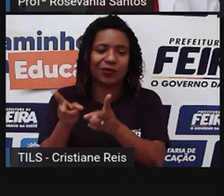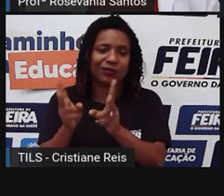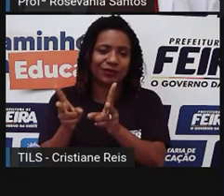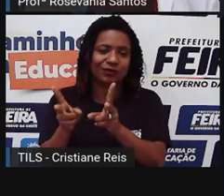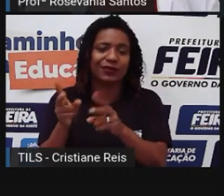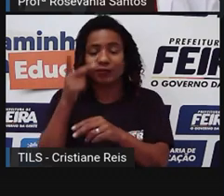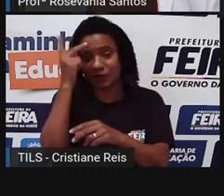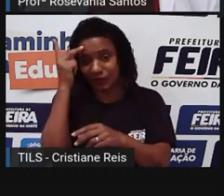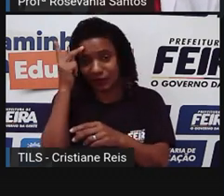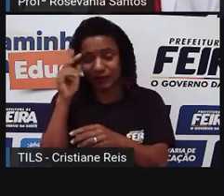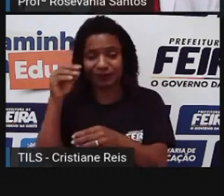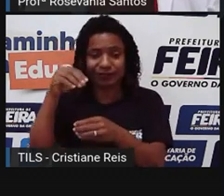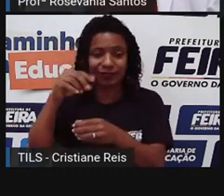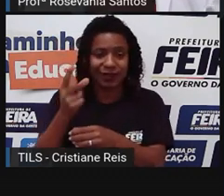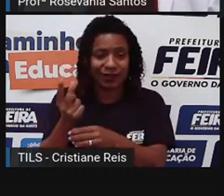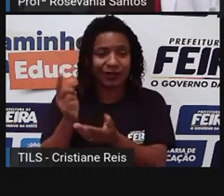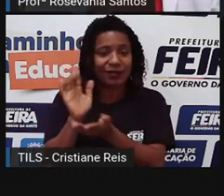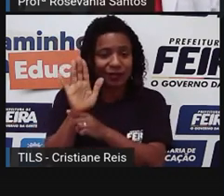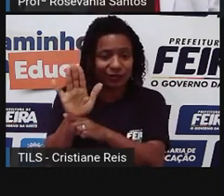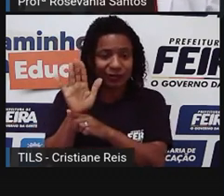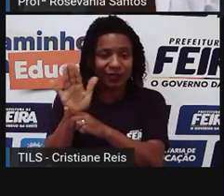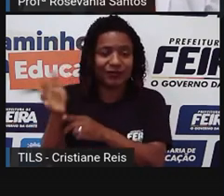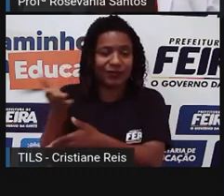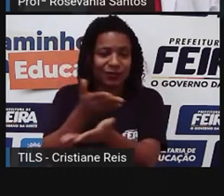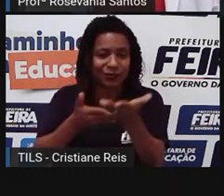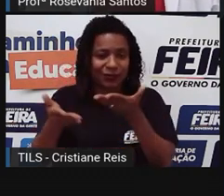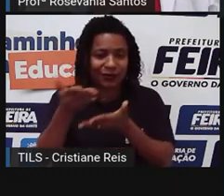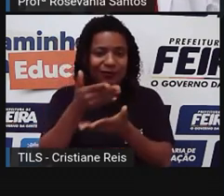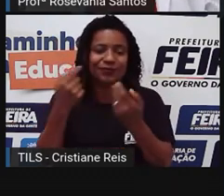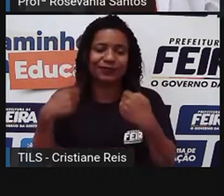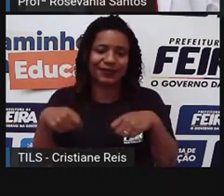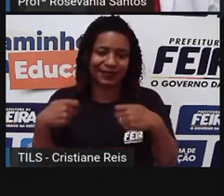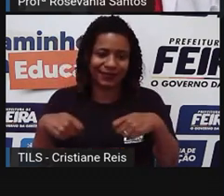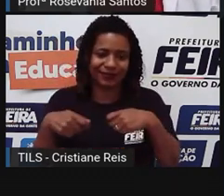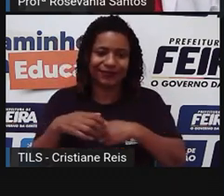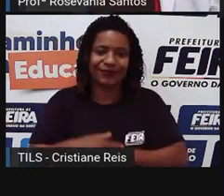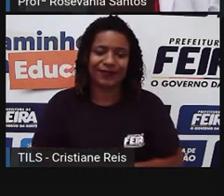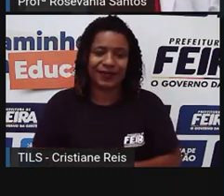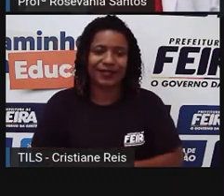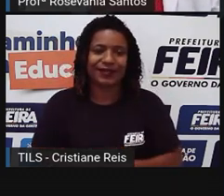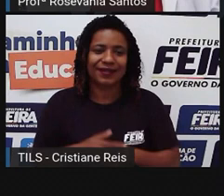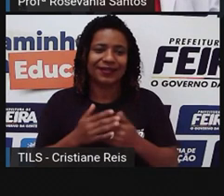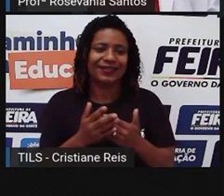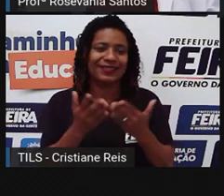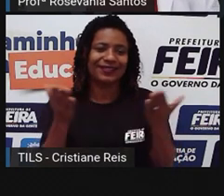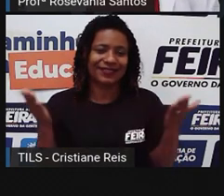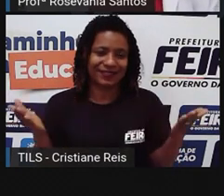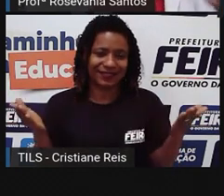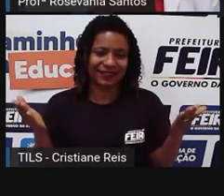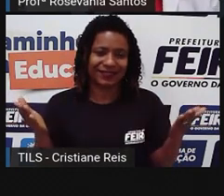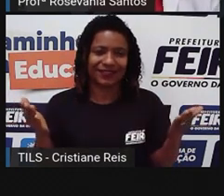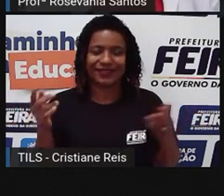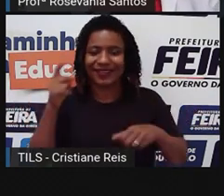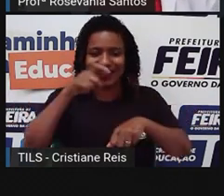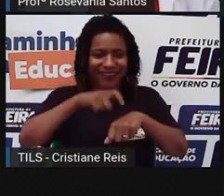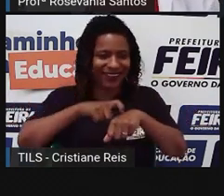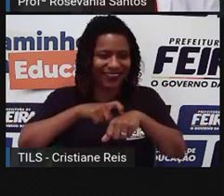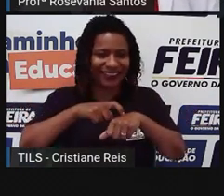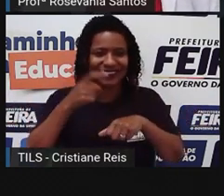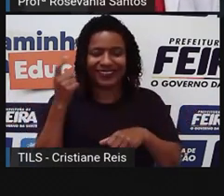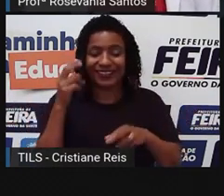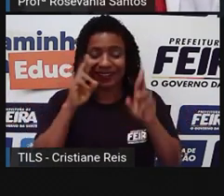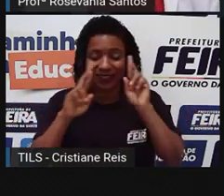contribuir de modo geral, né. Bom, dentro, né, da nossa, chegou a nossa hora da revisão, passou tão rápido, não foi,